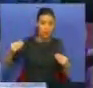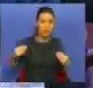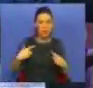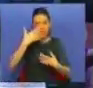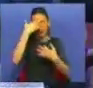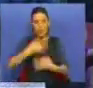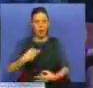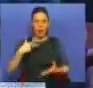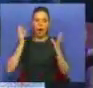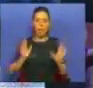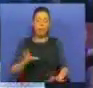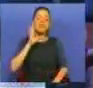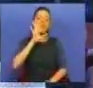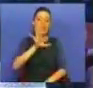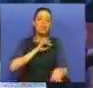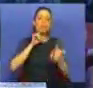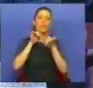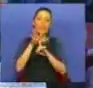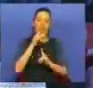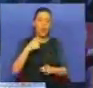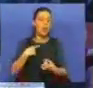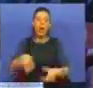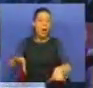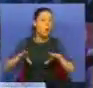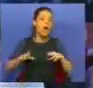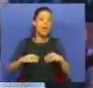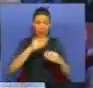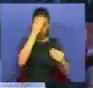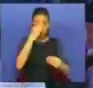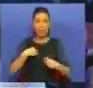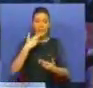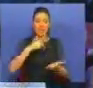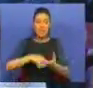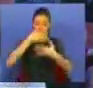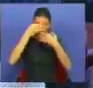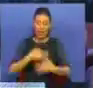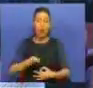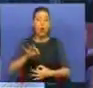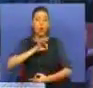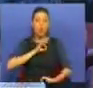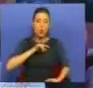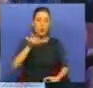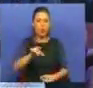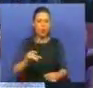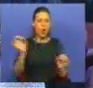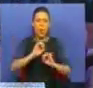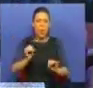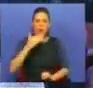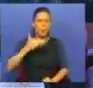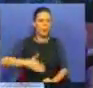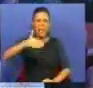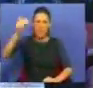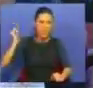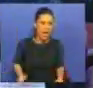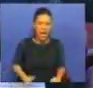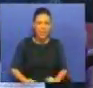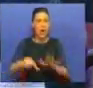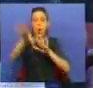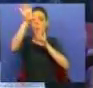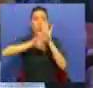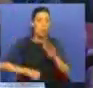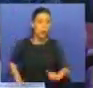moralidade. E sabe, Sr. Deputado, não lhe aceitamos lições de seriedade porque o Sr. não tem nem idade, nem